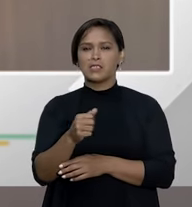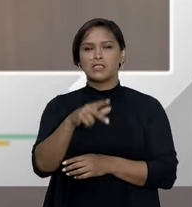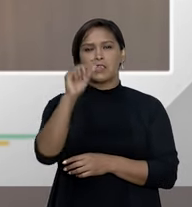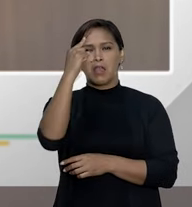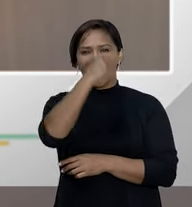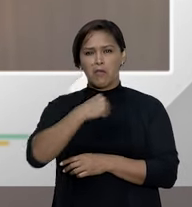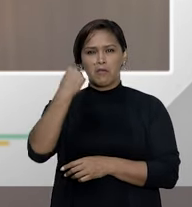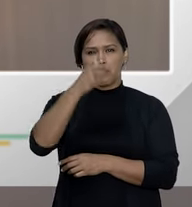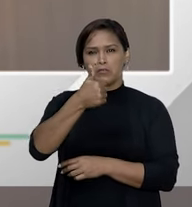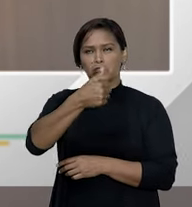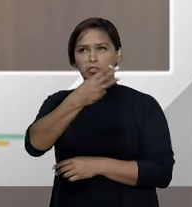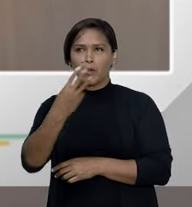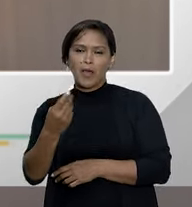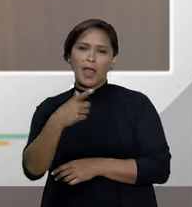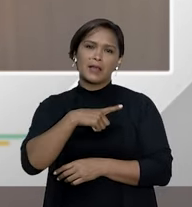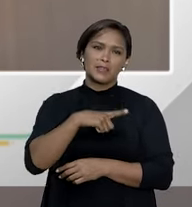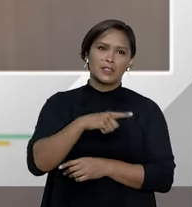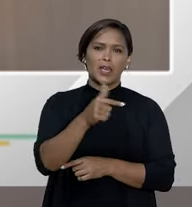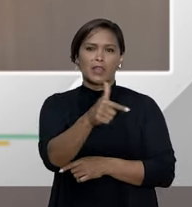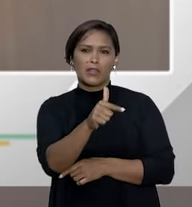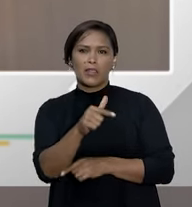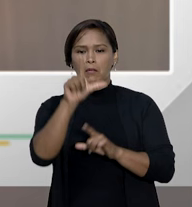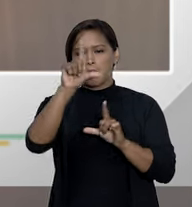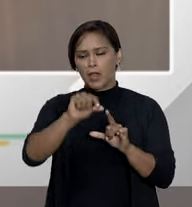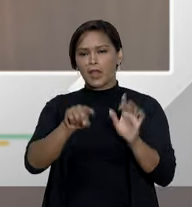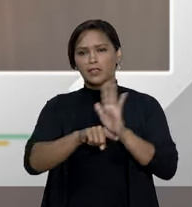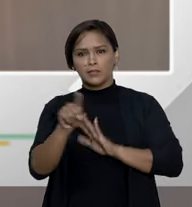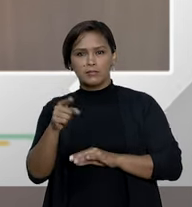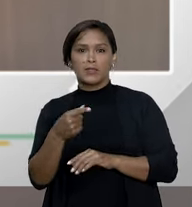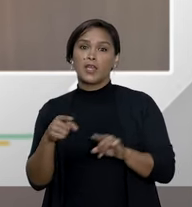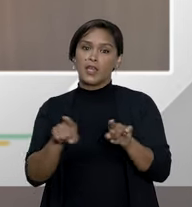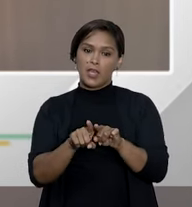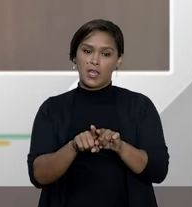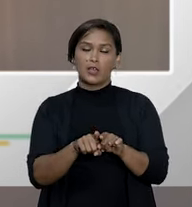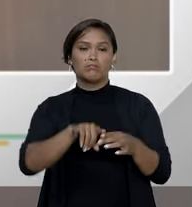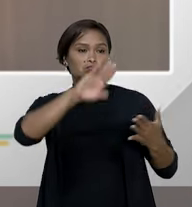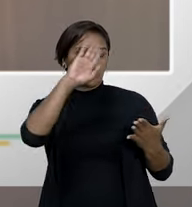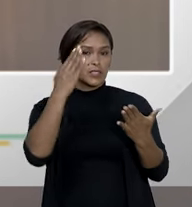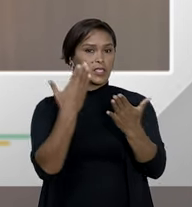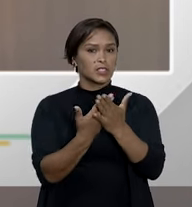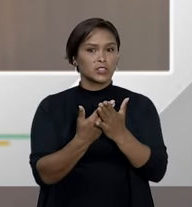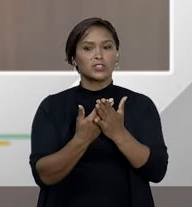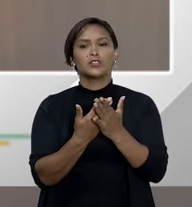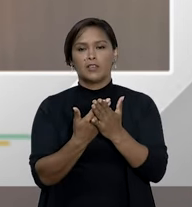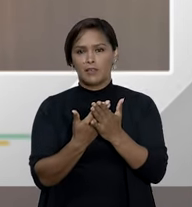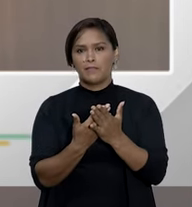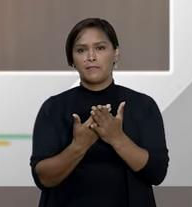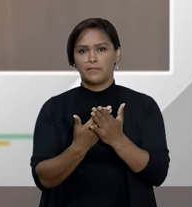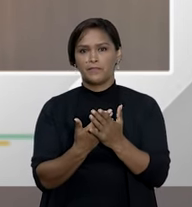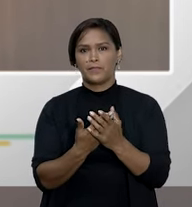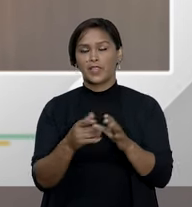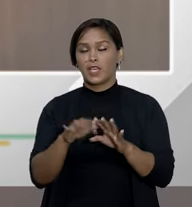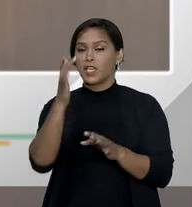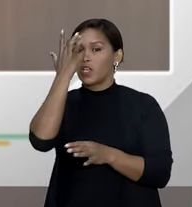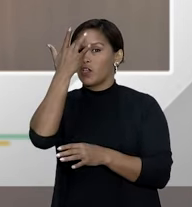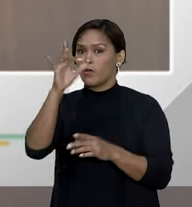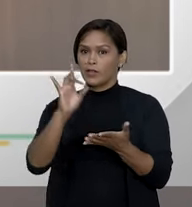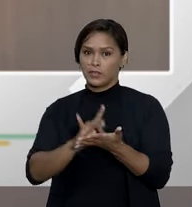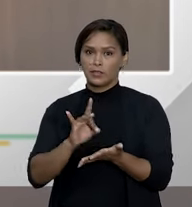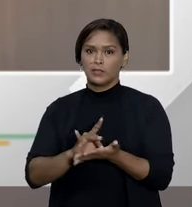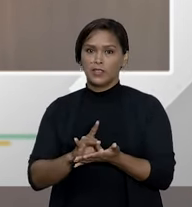eu acho que a credibilidade de mercado é uma coisa eu acho que o